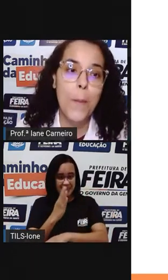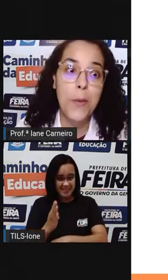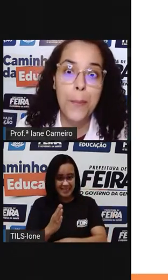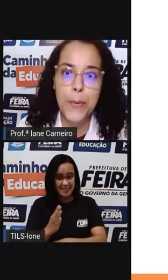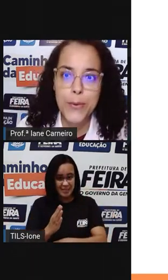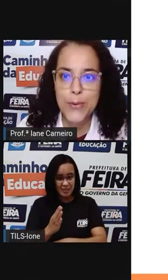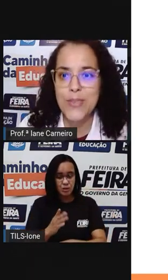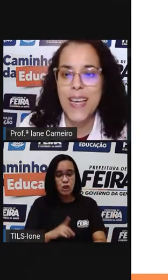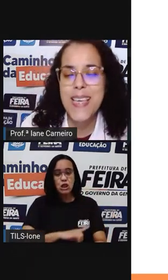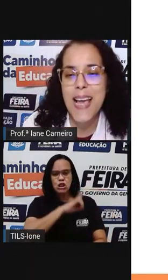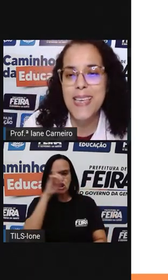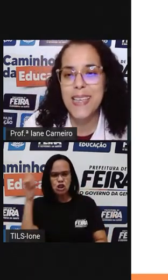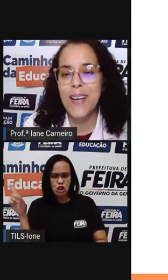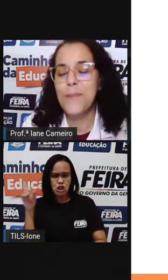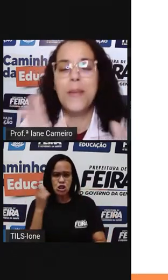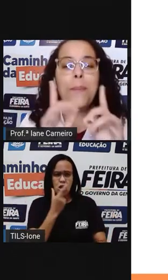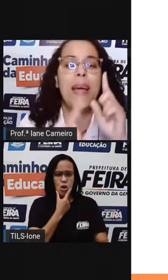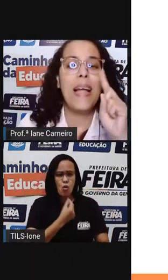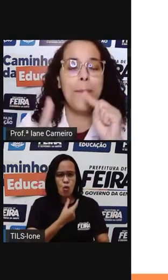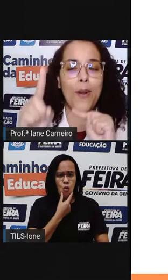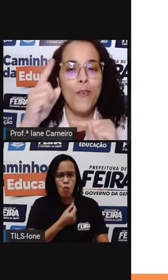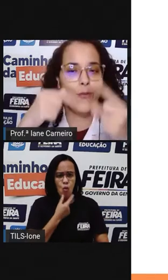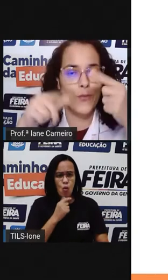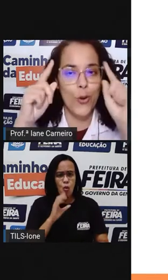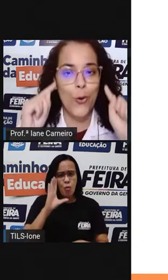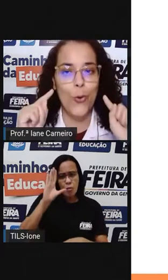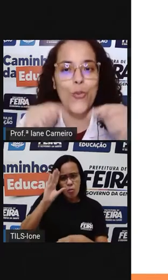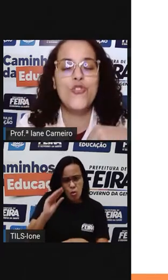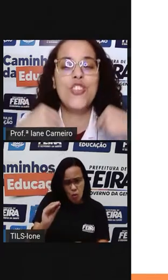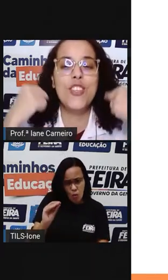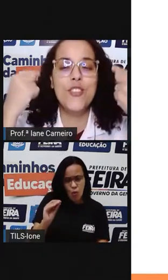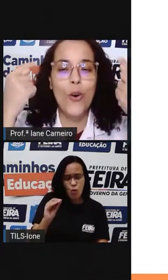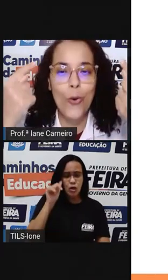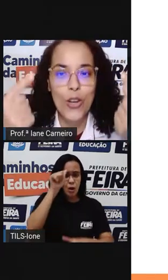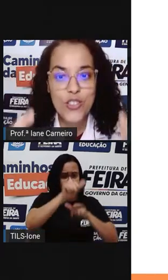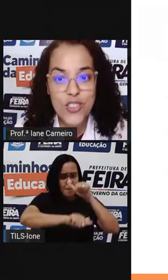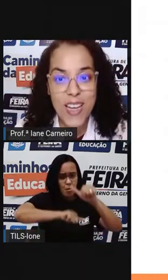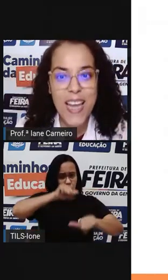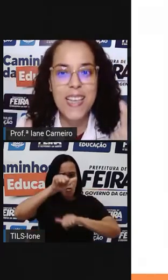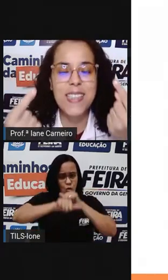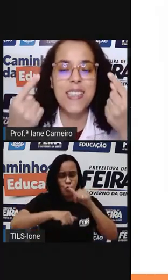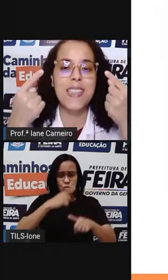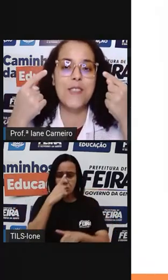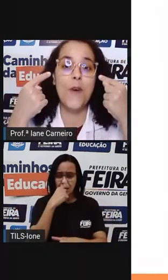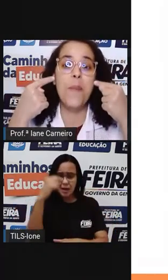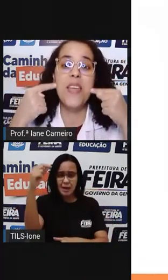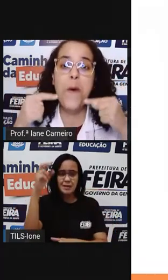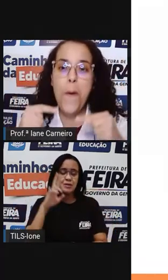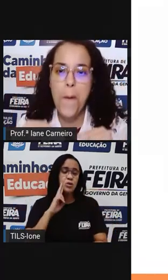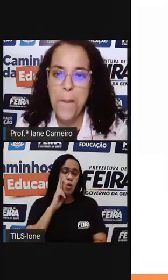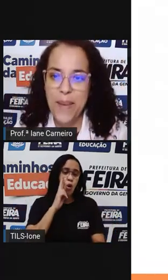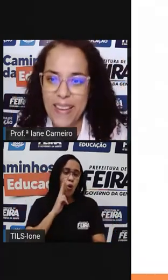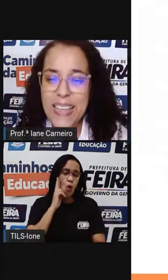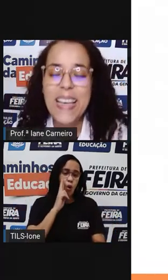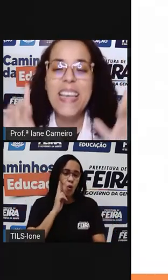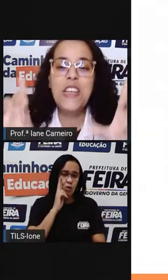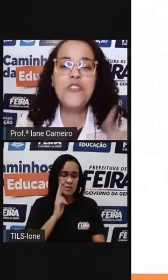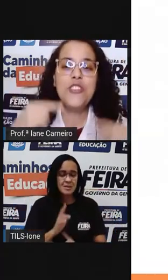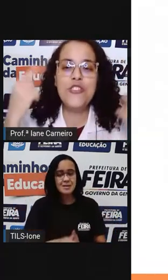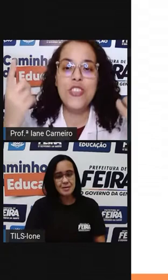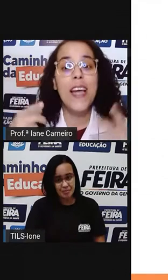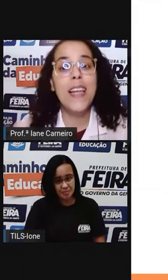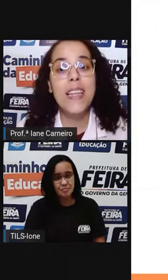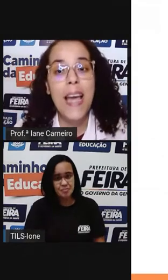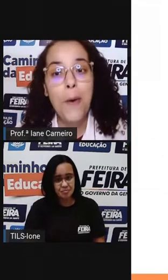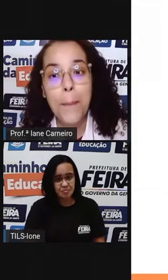transforma em um boto, né? E aí, trocou. De noite, ele se transforma em homem e